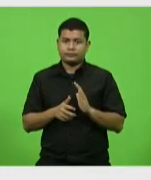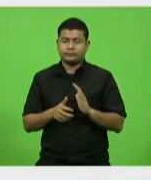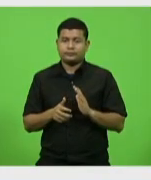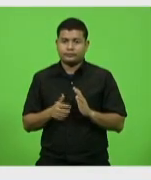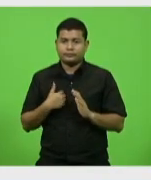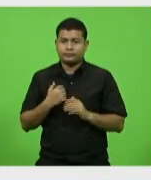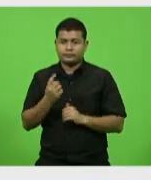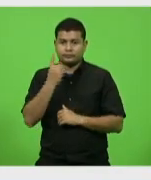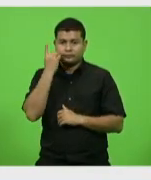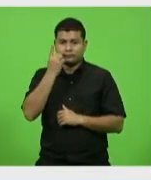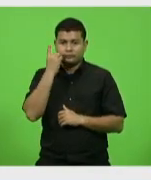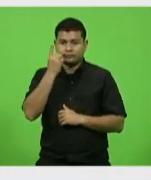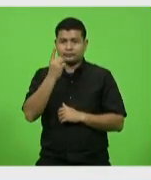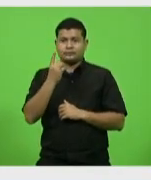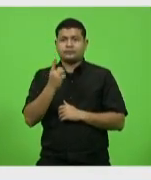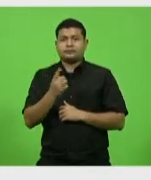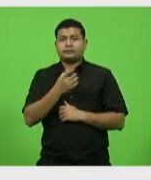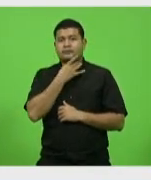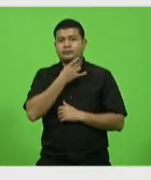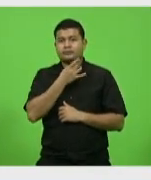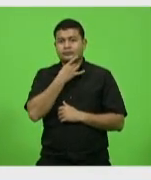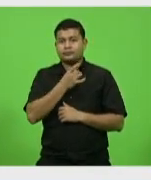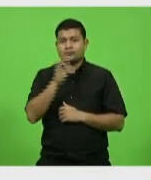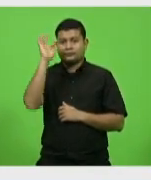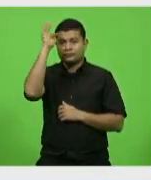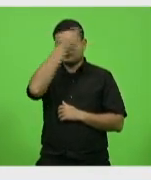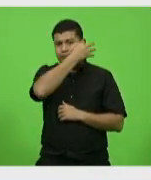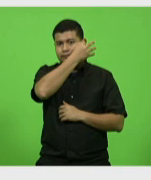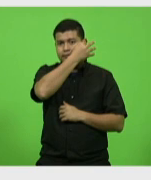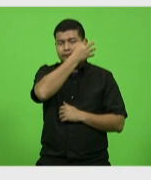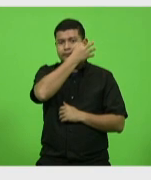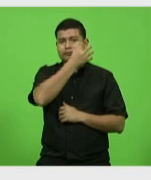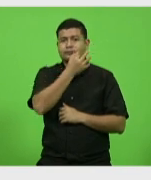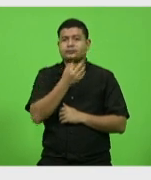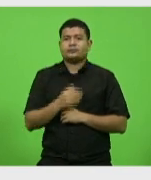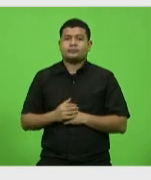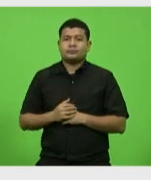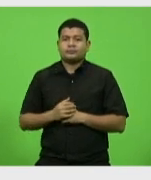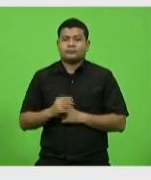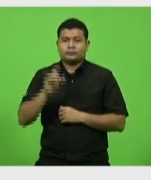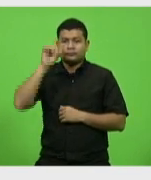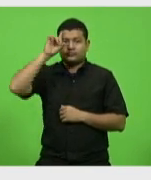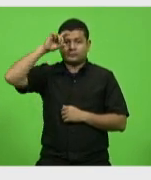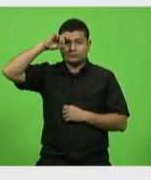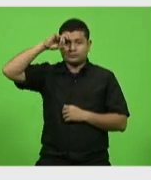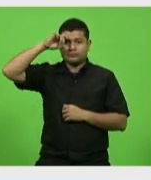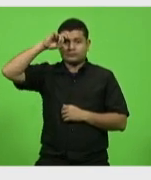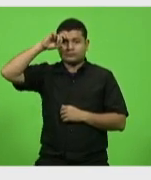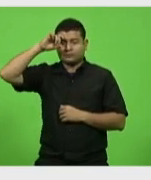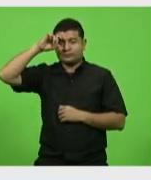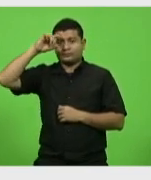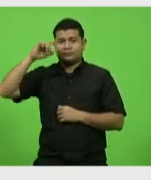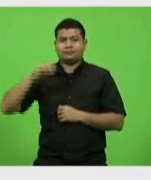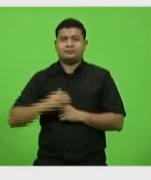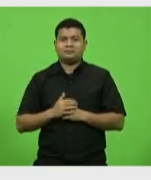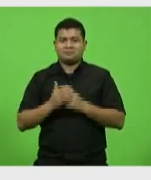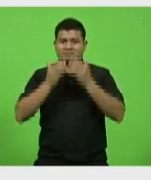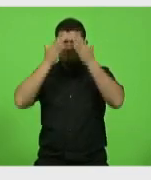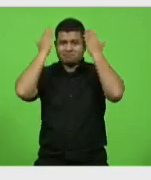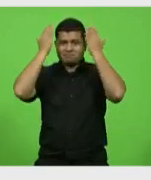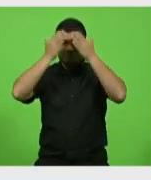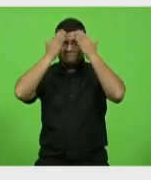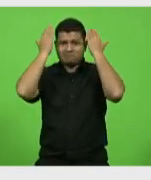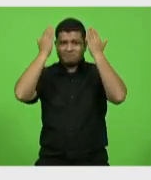Fabiano da Luz, deputado Marcos Vieira, no deputado José Milton